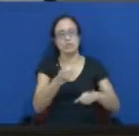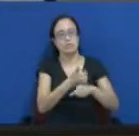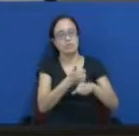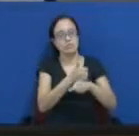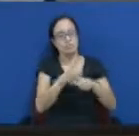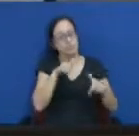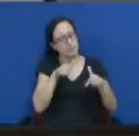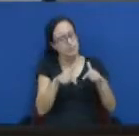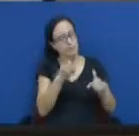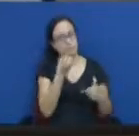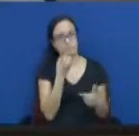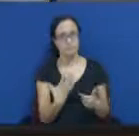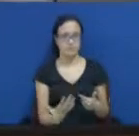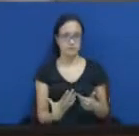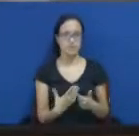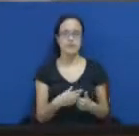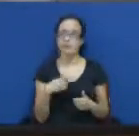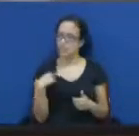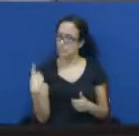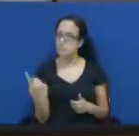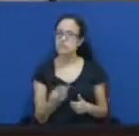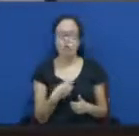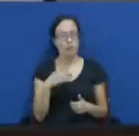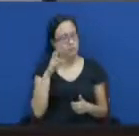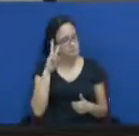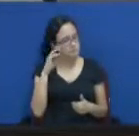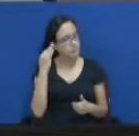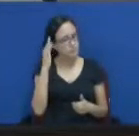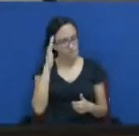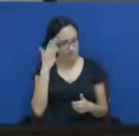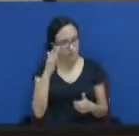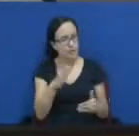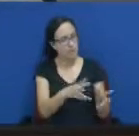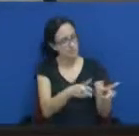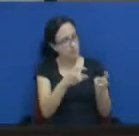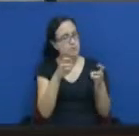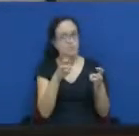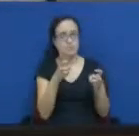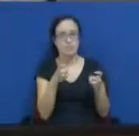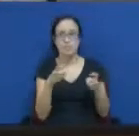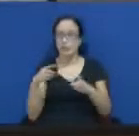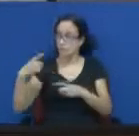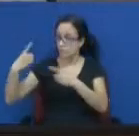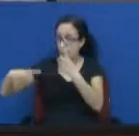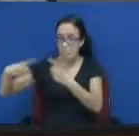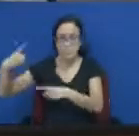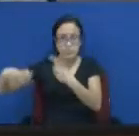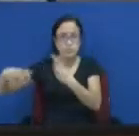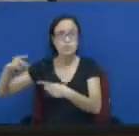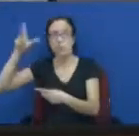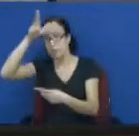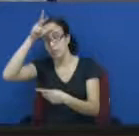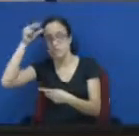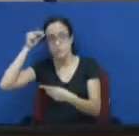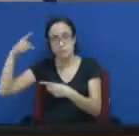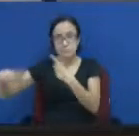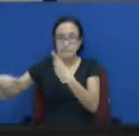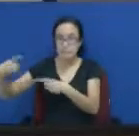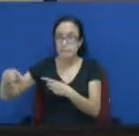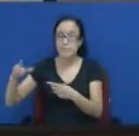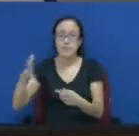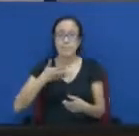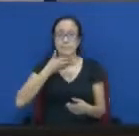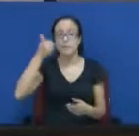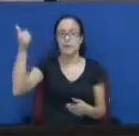Nós estamos sensíveis a isso e estamos dialogando com o governo para buscar uma alternativa, para evitar qualquer tipo de situação que